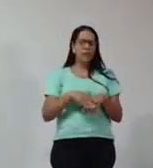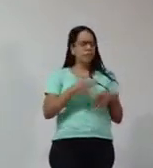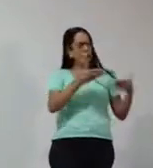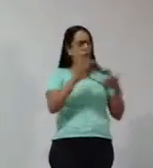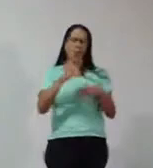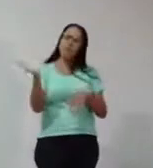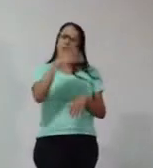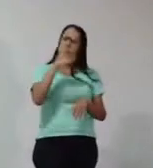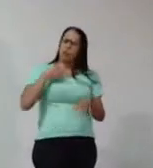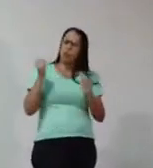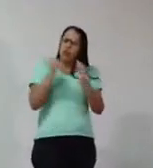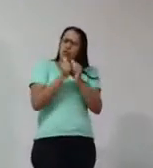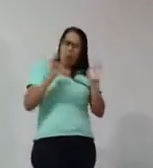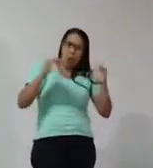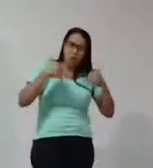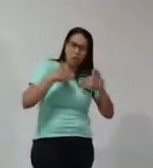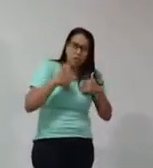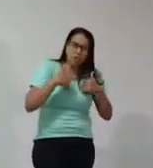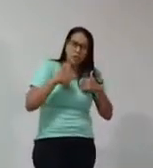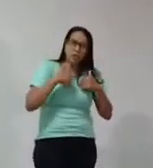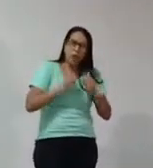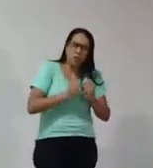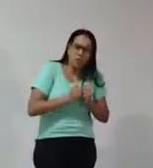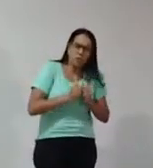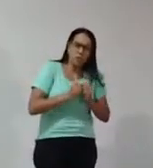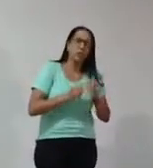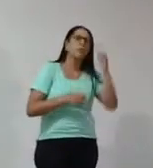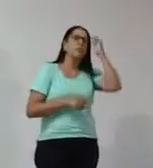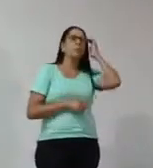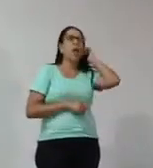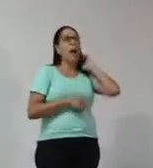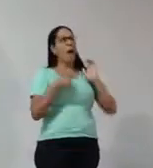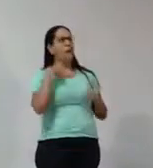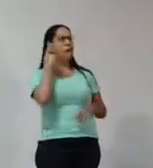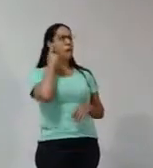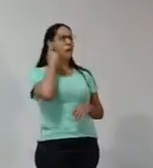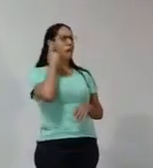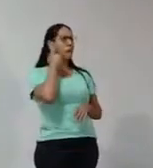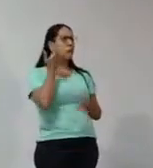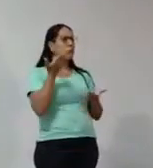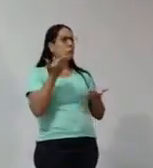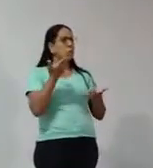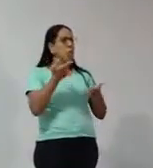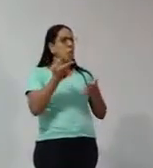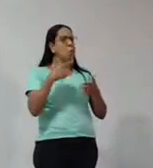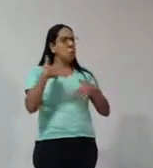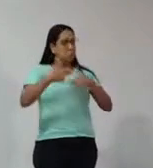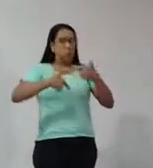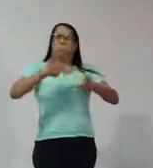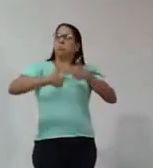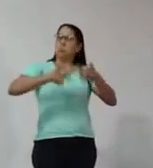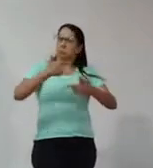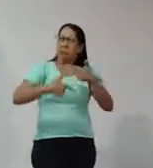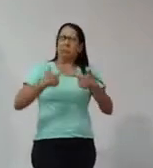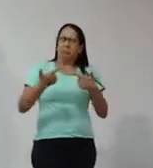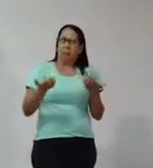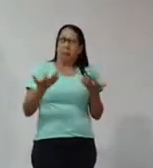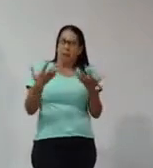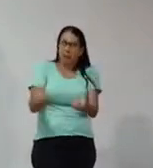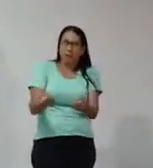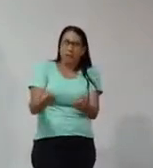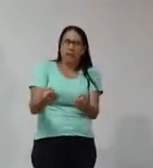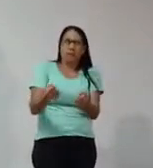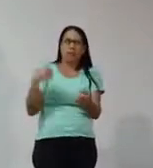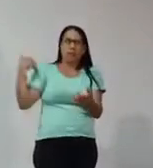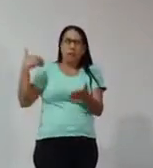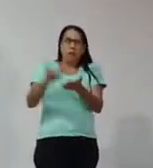com ele ali no Hospital de Clínicas. e foi, assim, um grande desafio para mim, e hoje nós